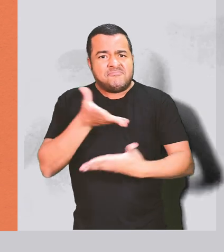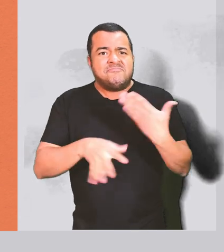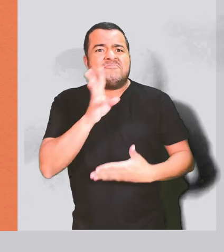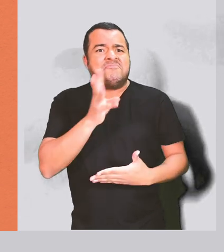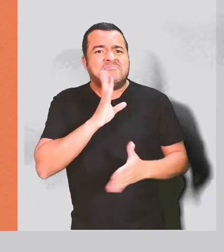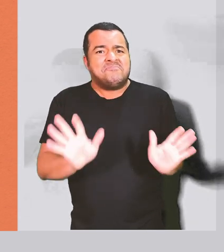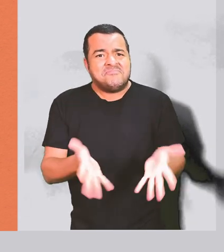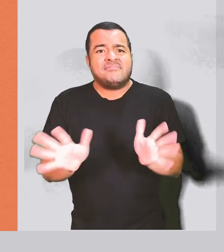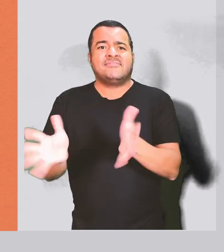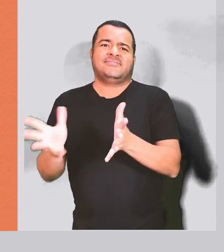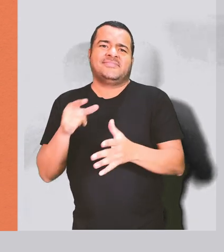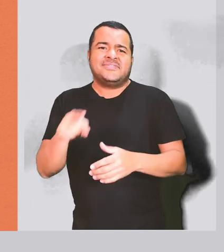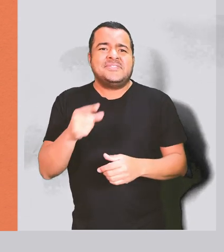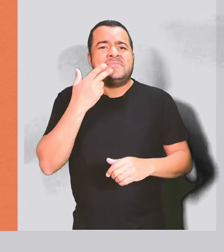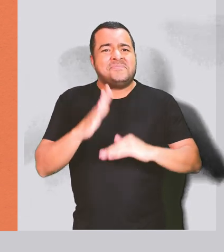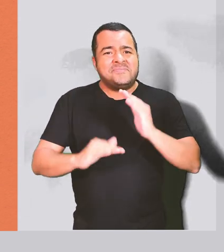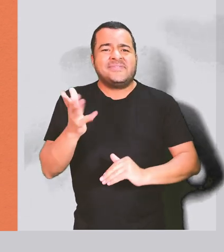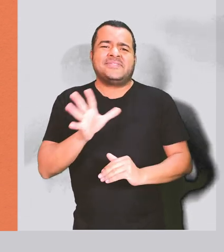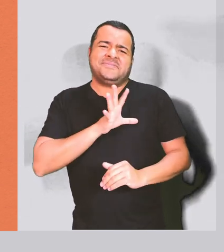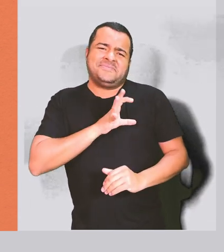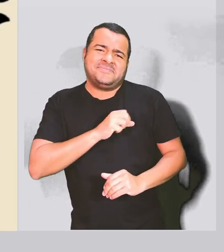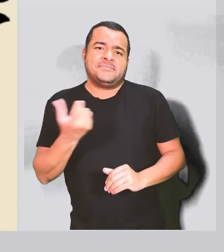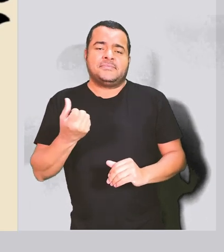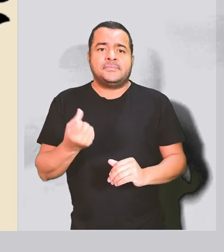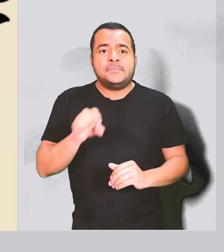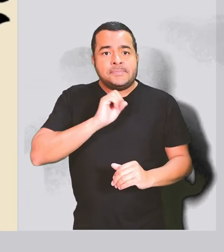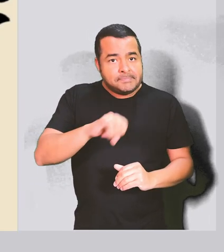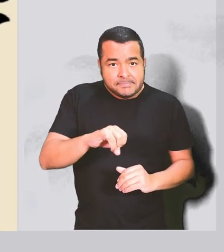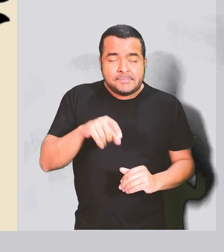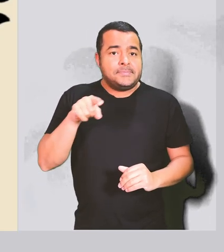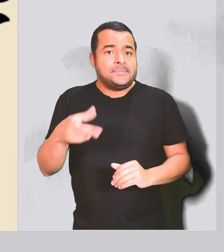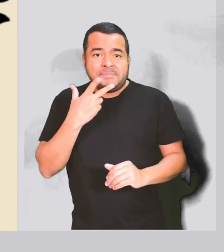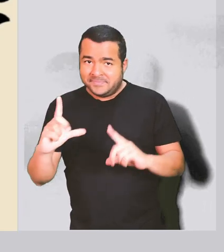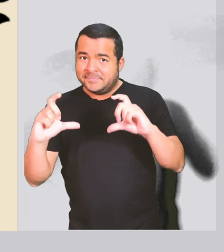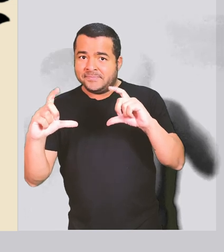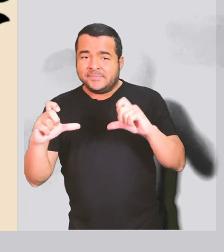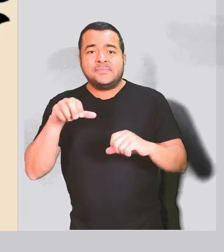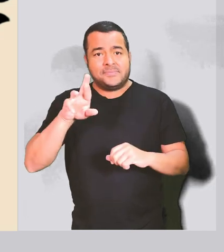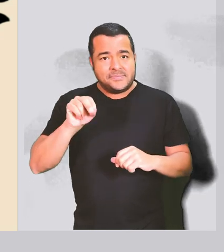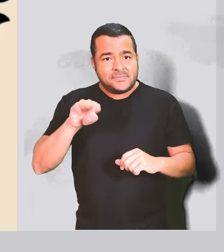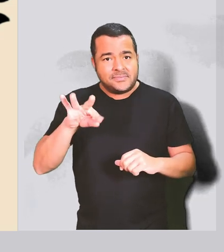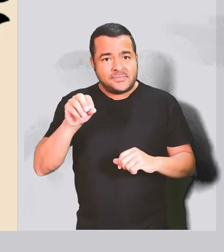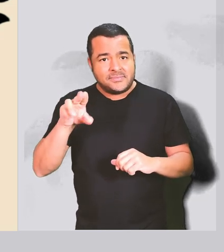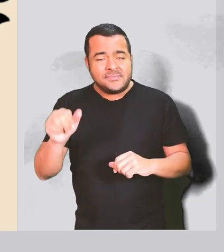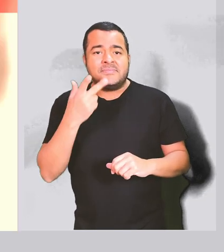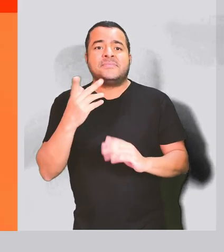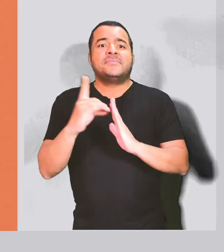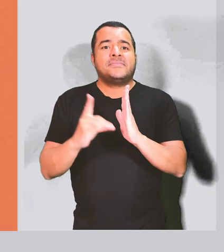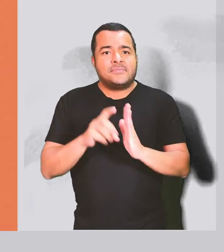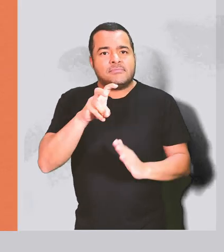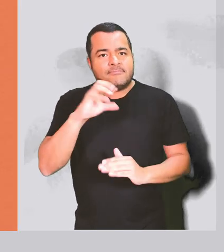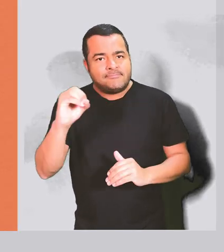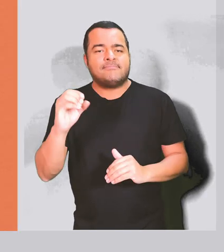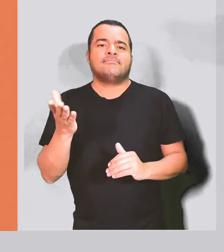compartilha conhecimentos, práticas e afetos. Walter Firmo é um importante fotógrafo carioca, que atua desde a